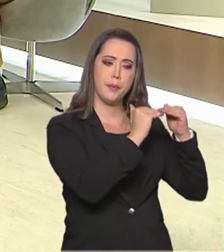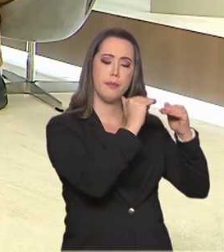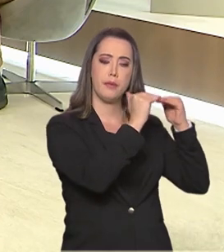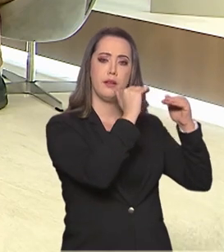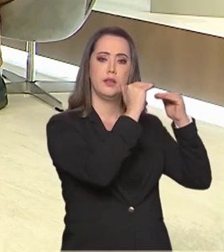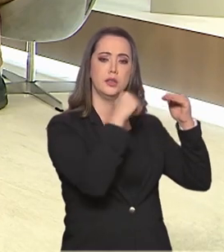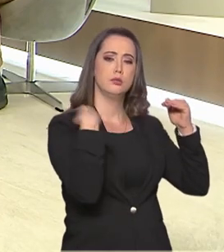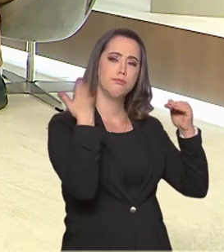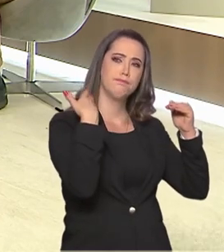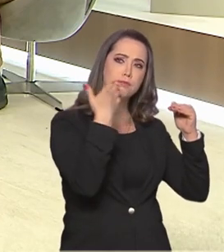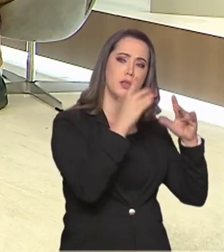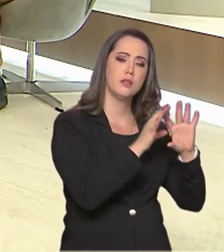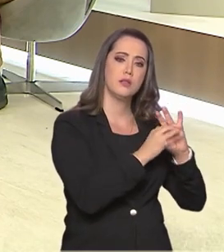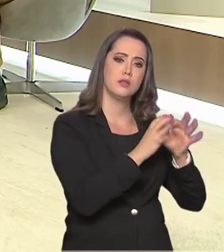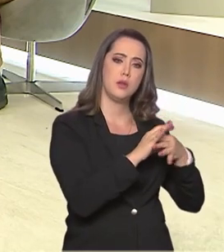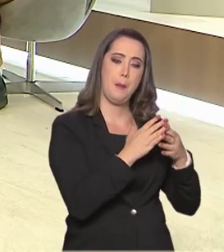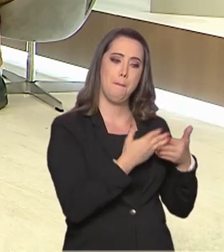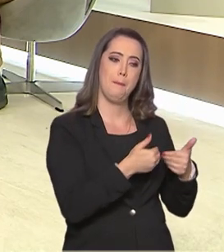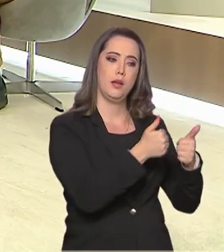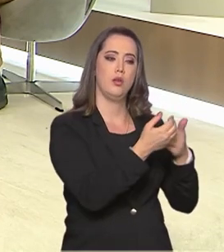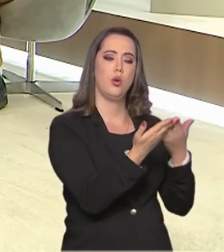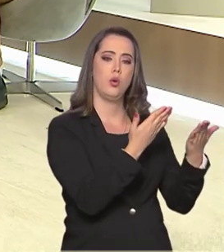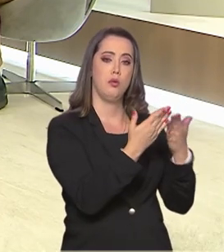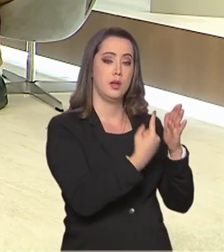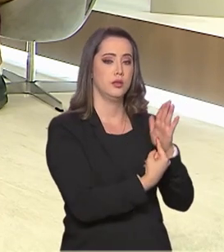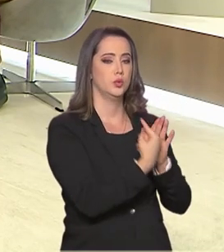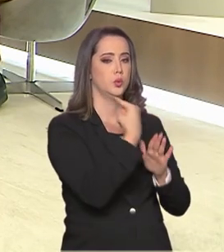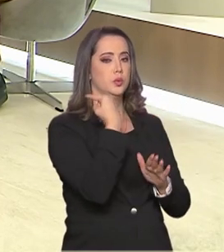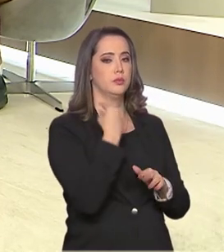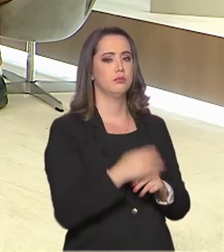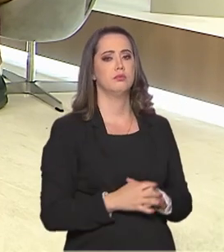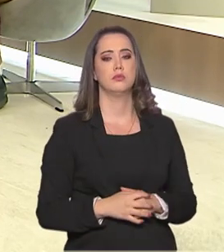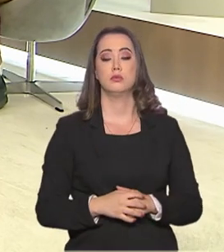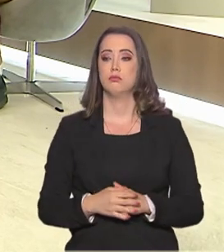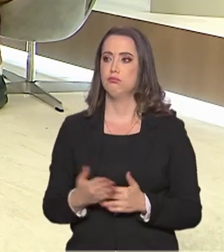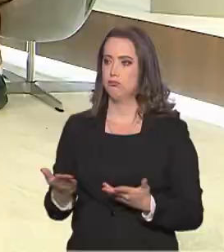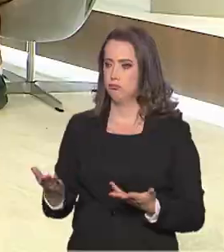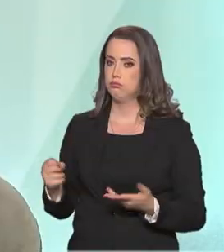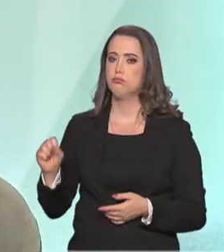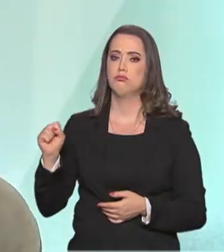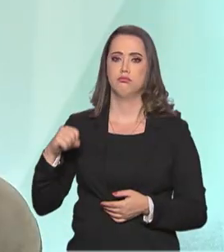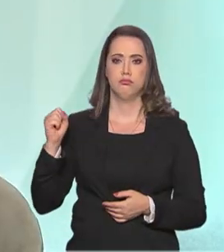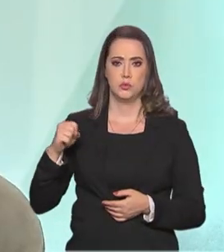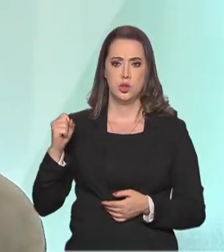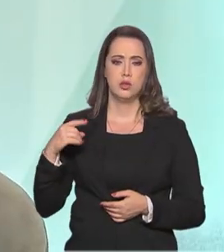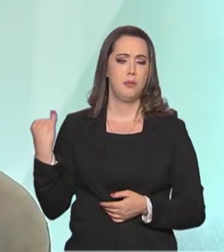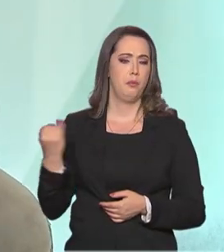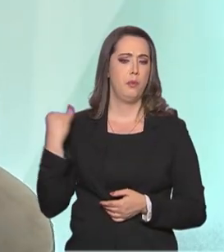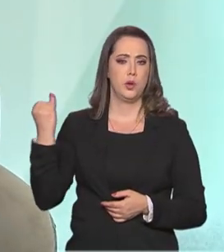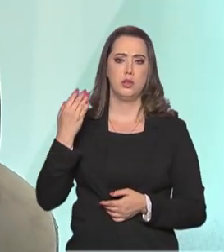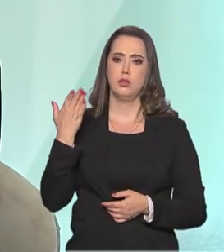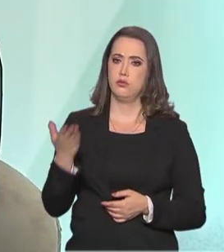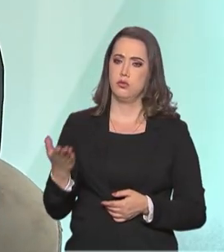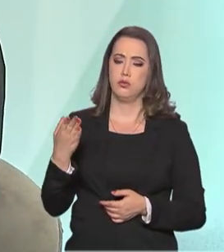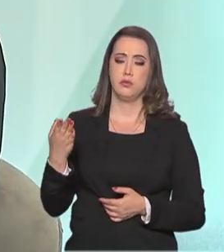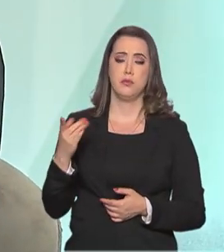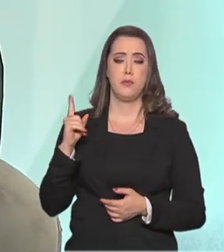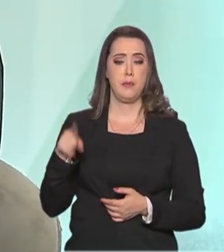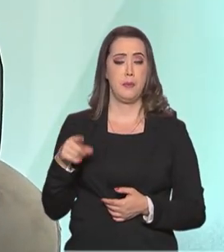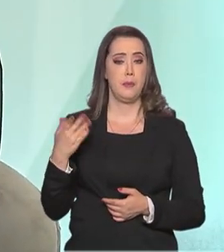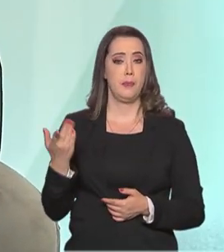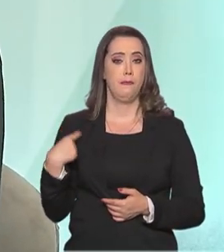Olimpíadas, ele fosse bem melhor do que no passado? Absolutamente. Acho que é um pilar fundamental.